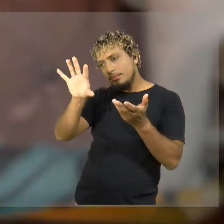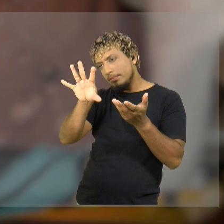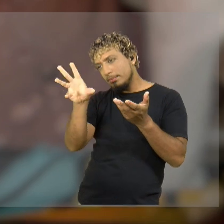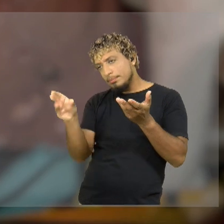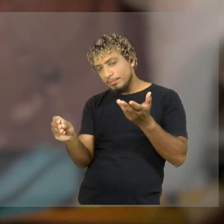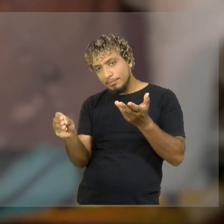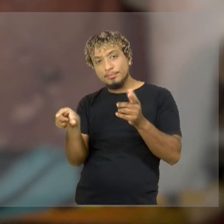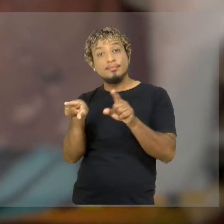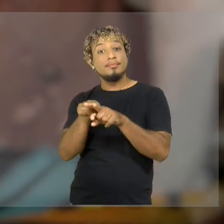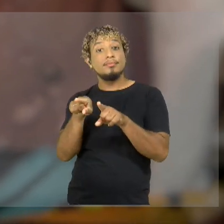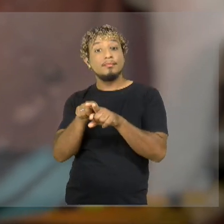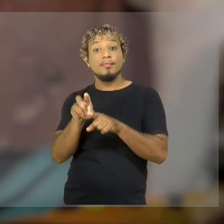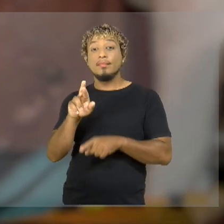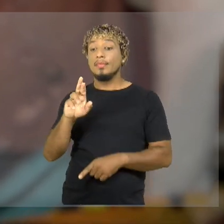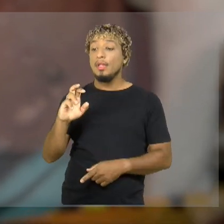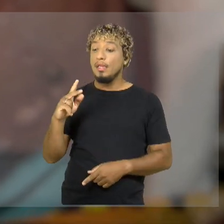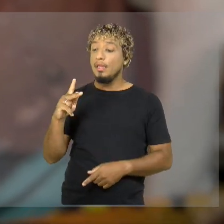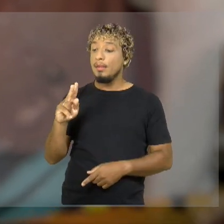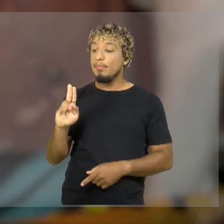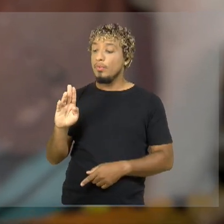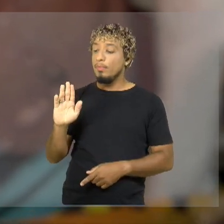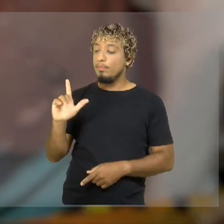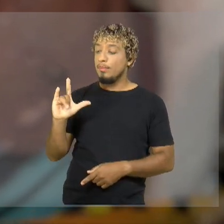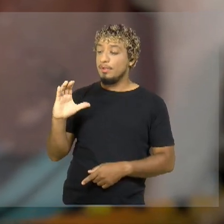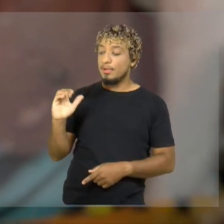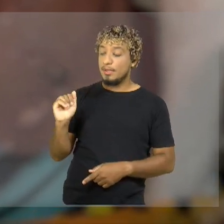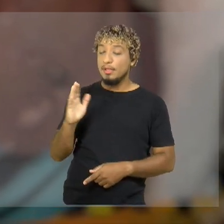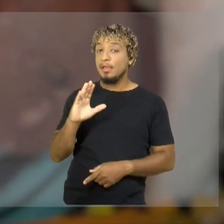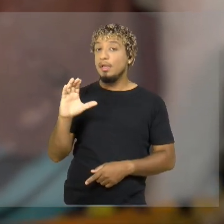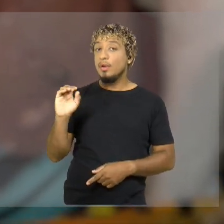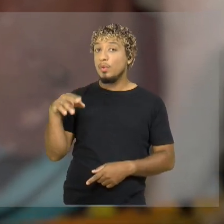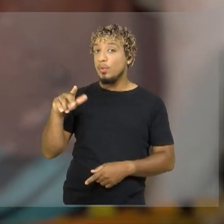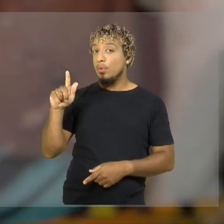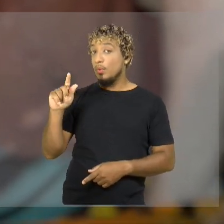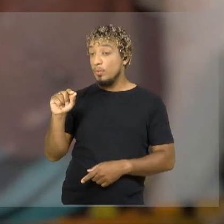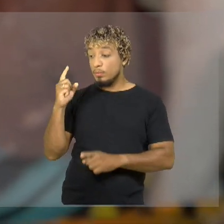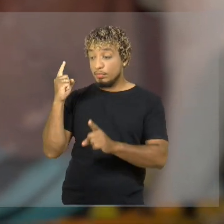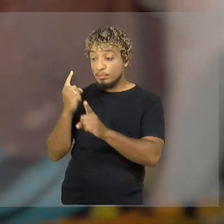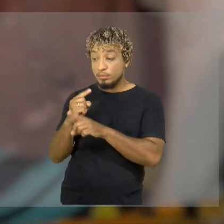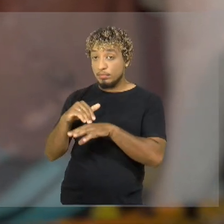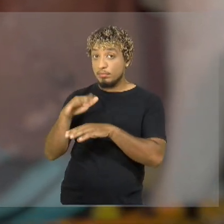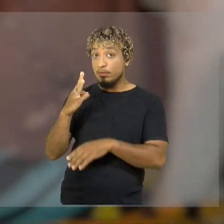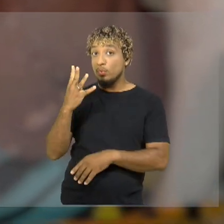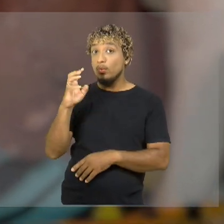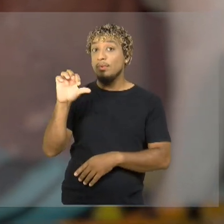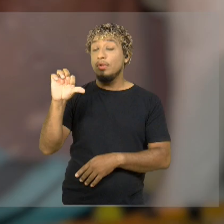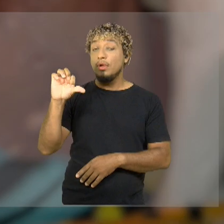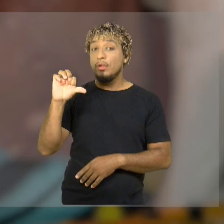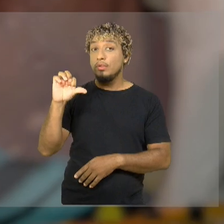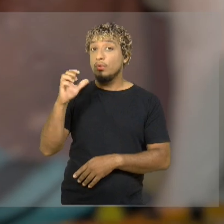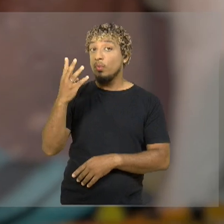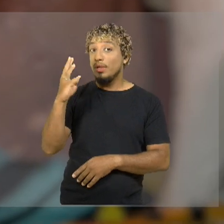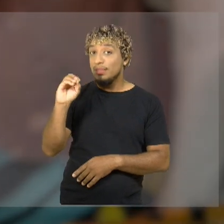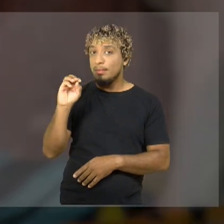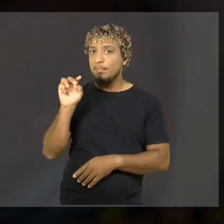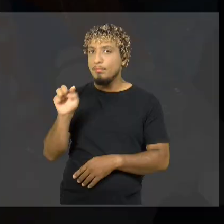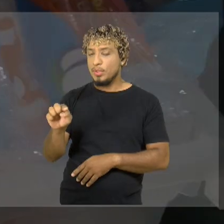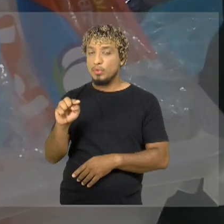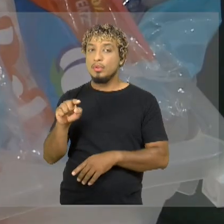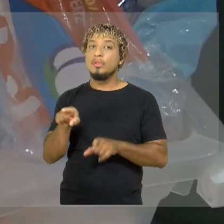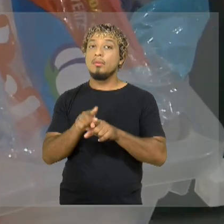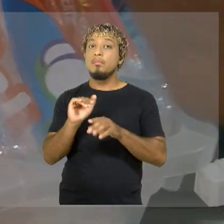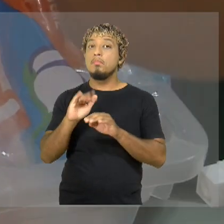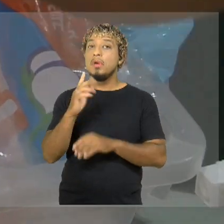República do Congo teve o maior número de casos suspeitos. Mais de 40 mil e mais de 1.200 mortes.